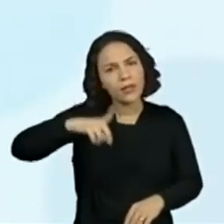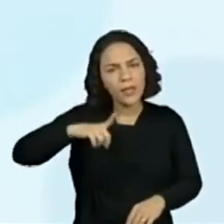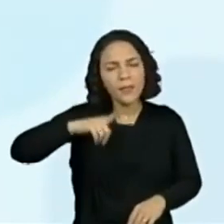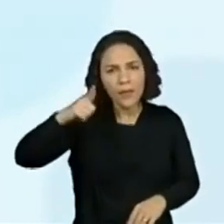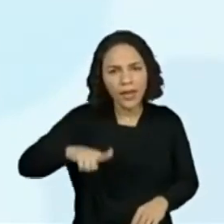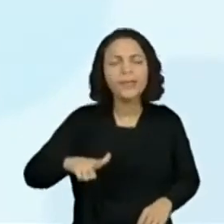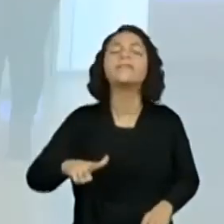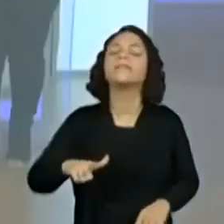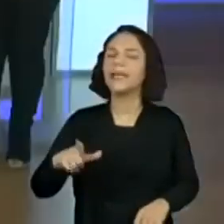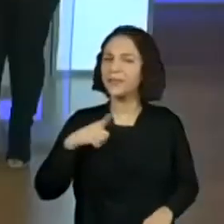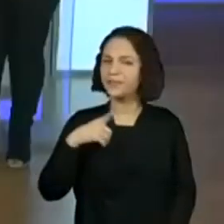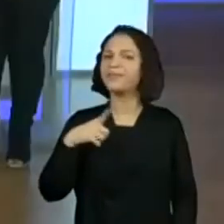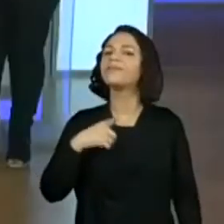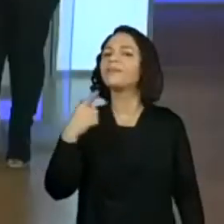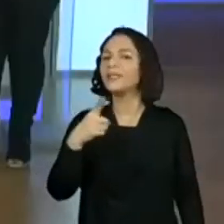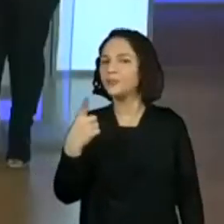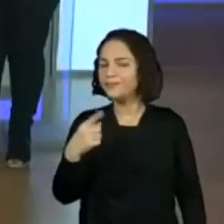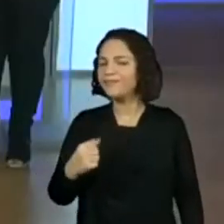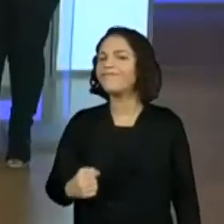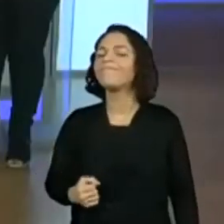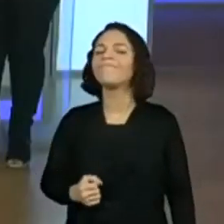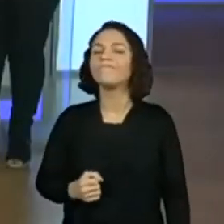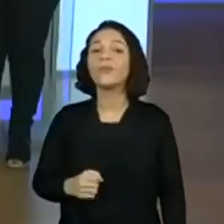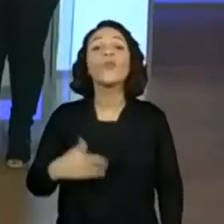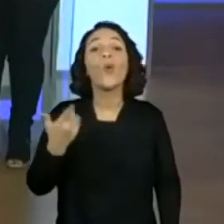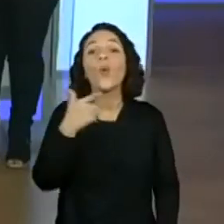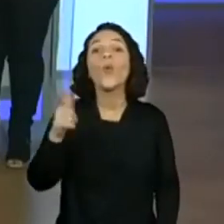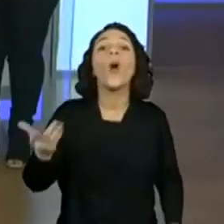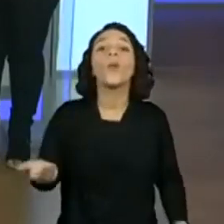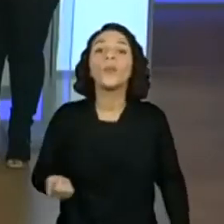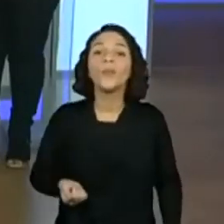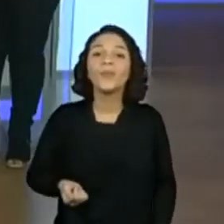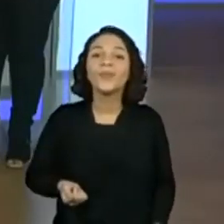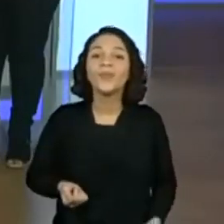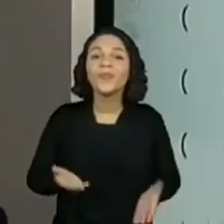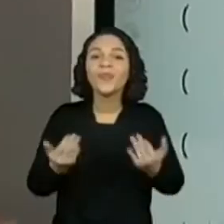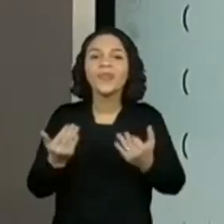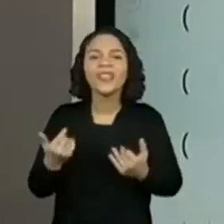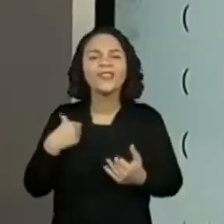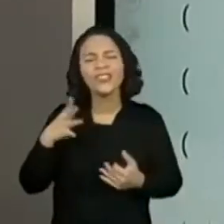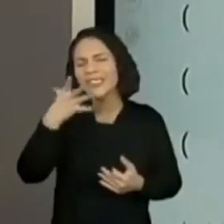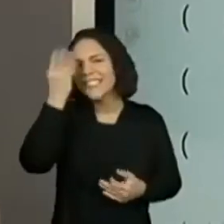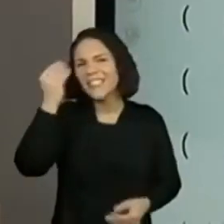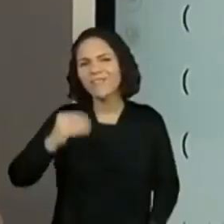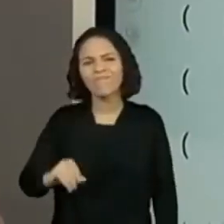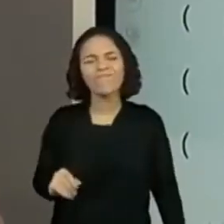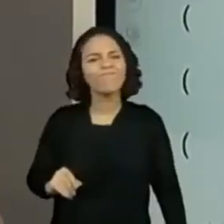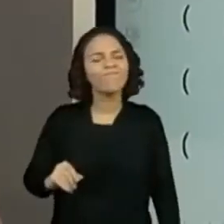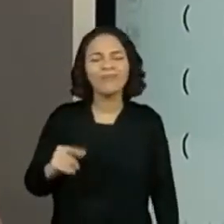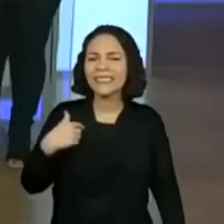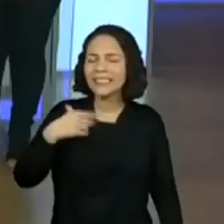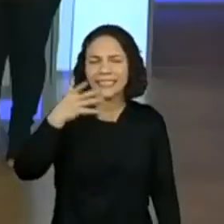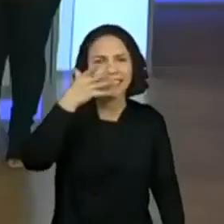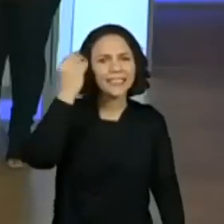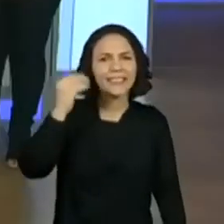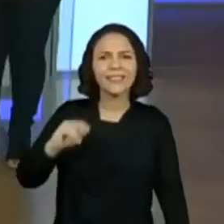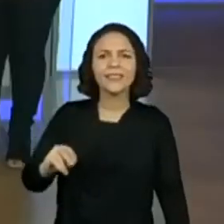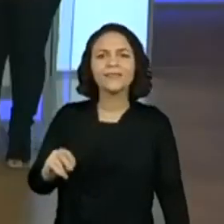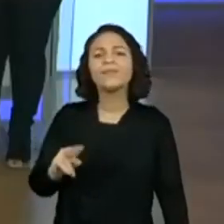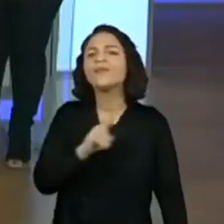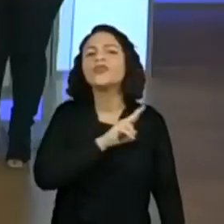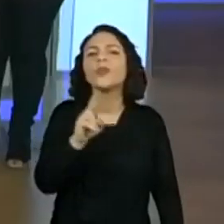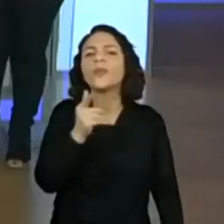Mais uma, né? Mais uma que tem bruxa. Qual é a outra mesmo? Qual é a outra mesmo que eu já esqueci? Qual é a outra, né?